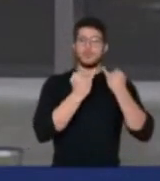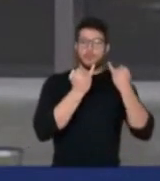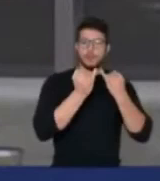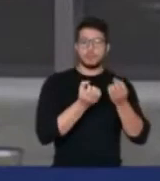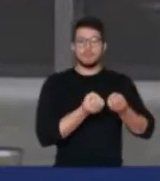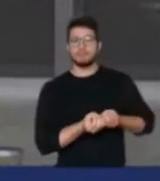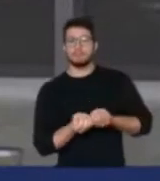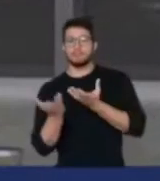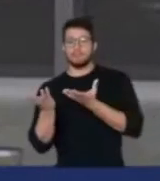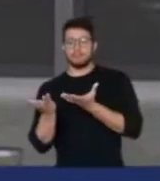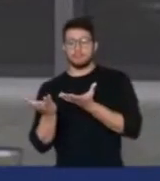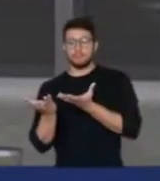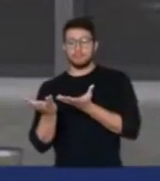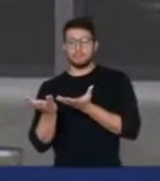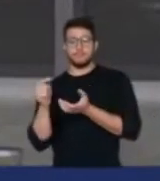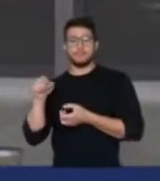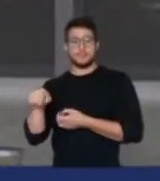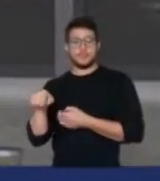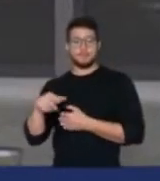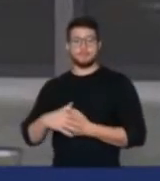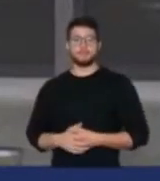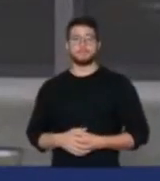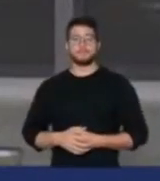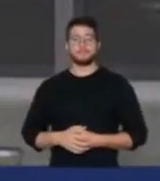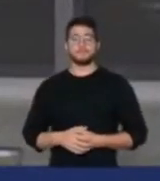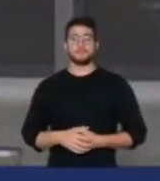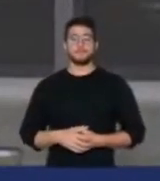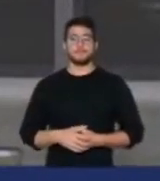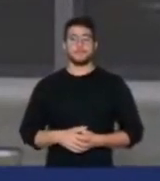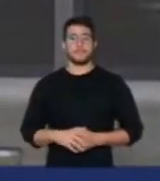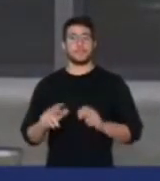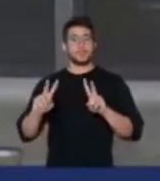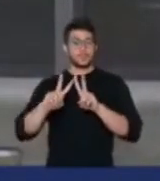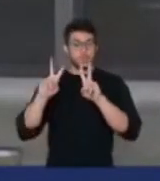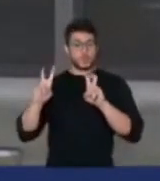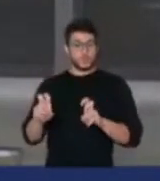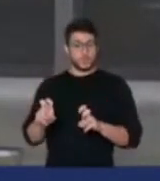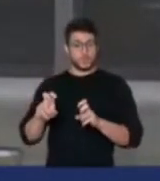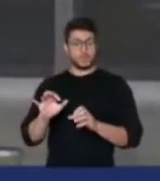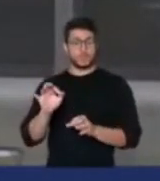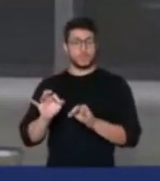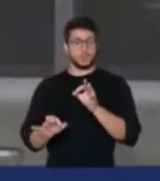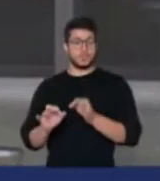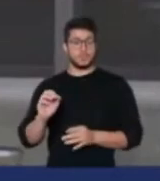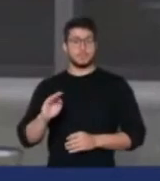Marcelo Bretas. E ele, covarde como ele é,